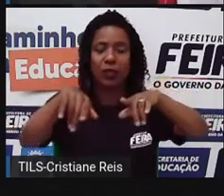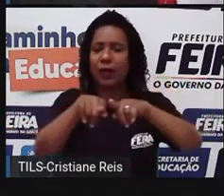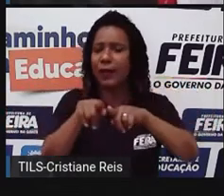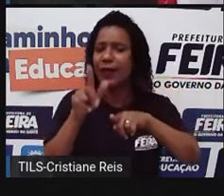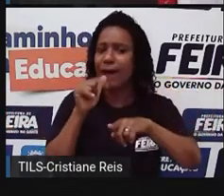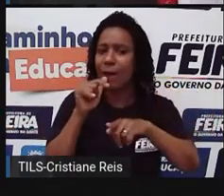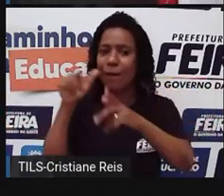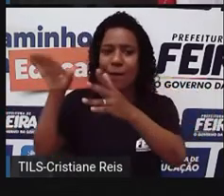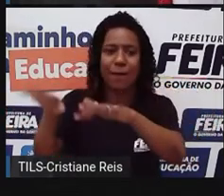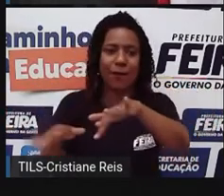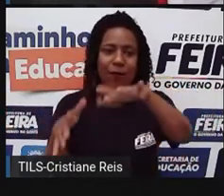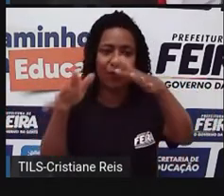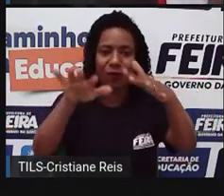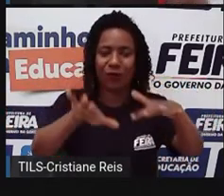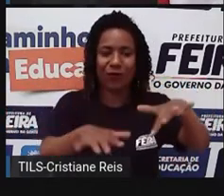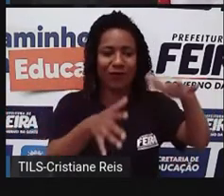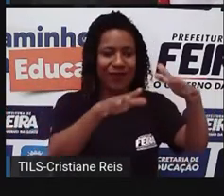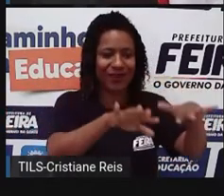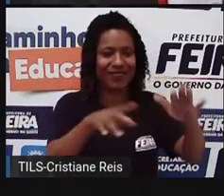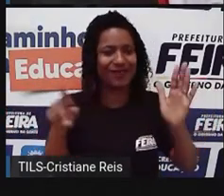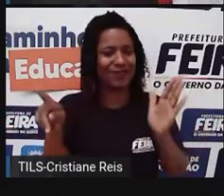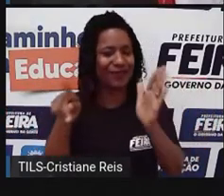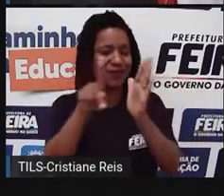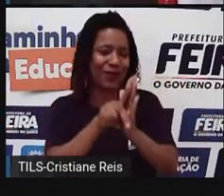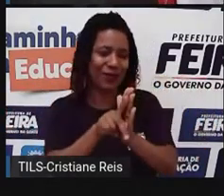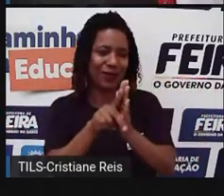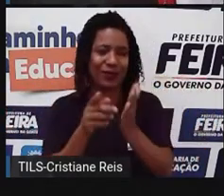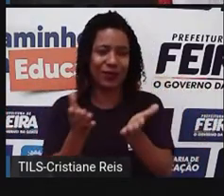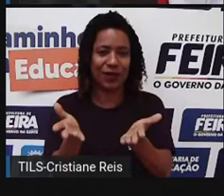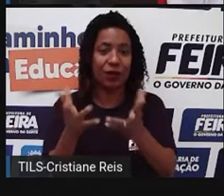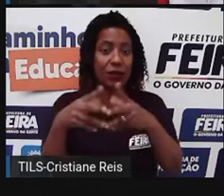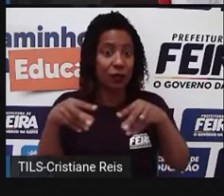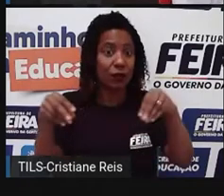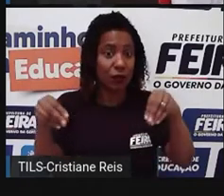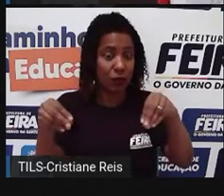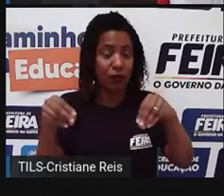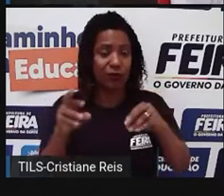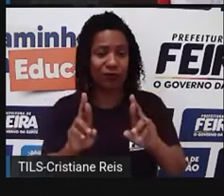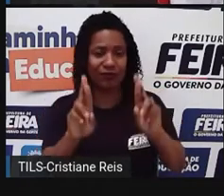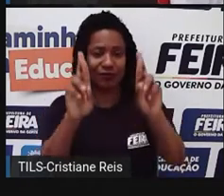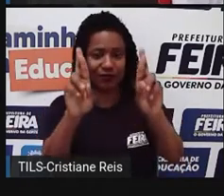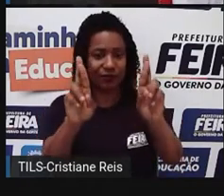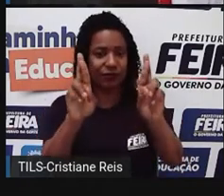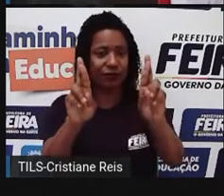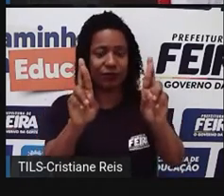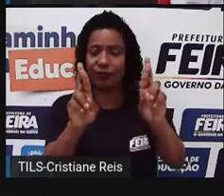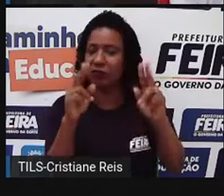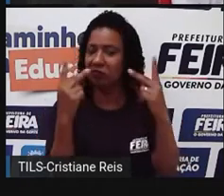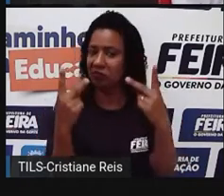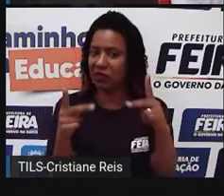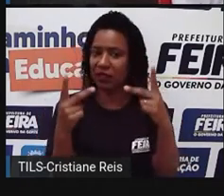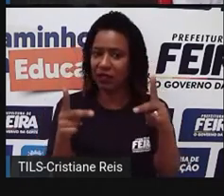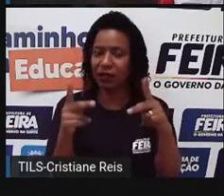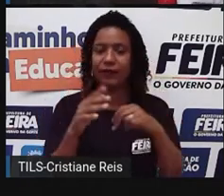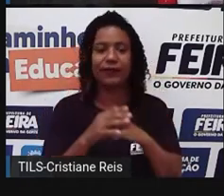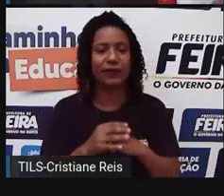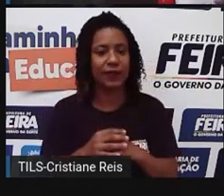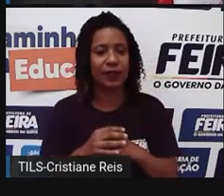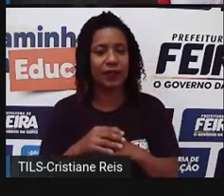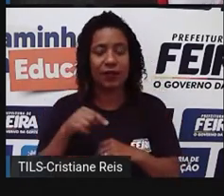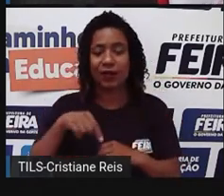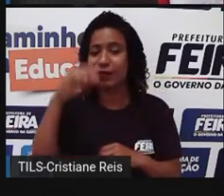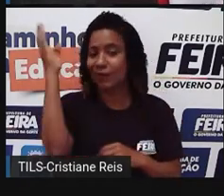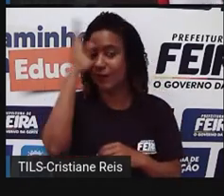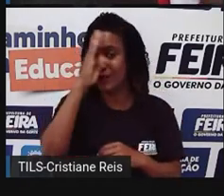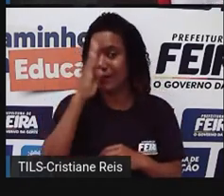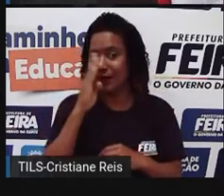tem um pedaço do mar, que pertence a esse território, ou seja, o território que for, né, no caso do Brasil aqui, a gente tem